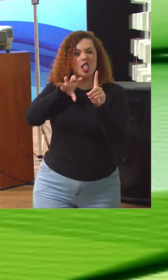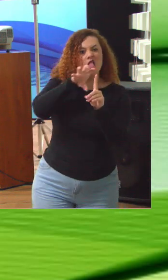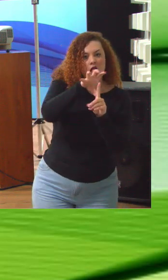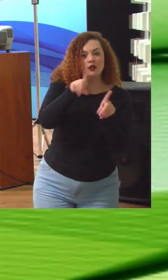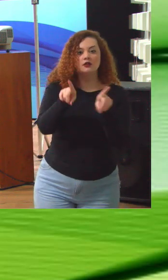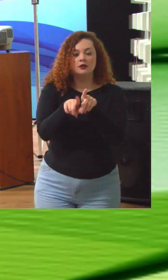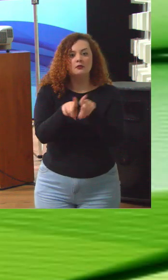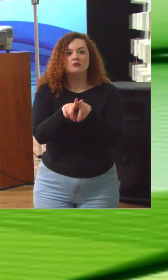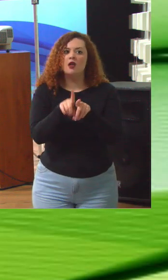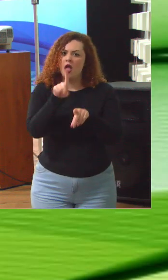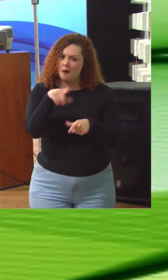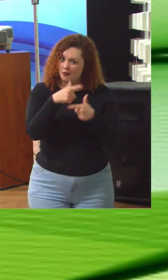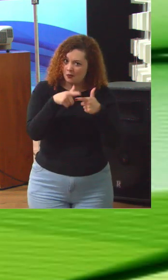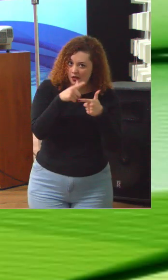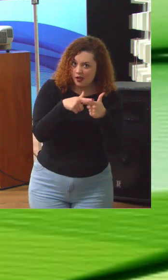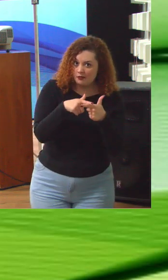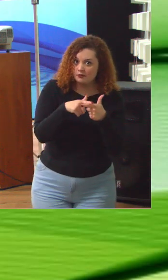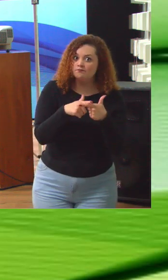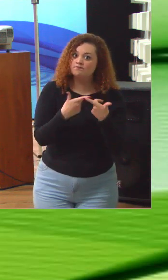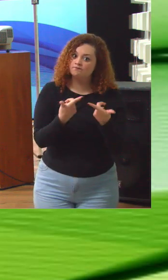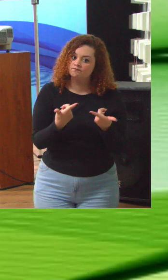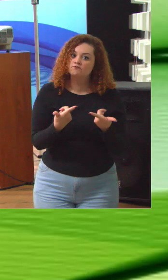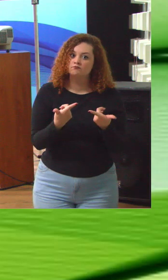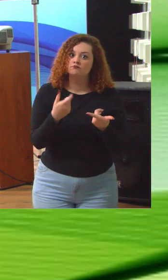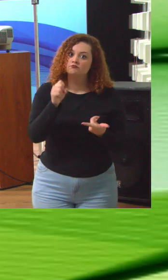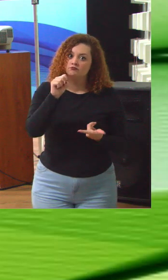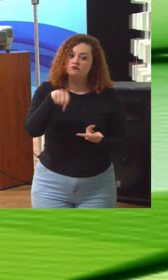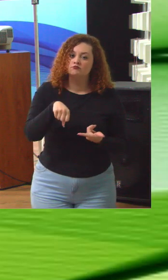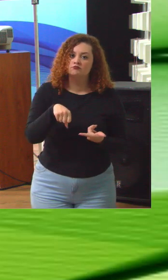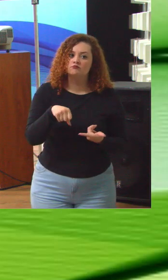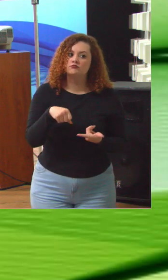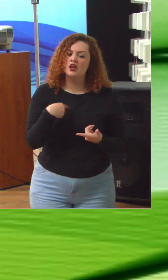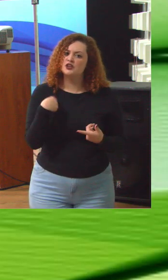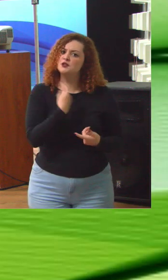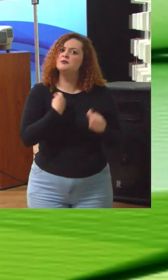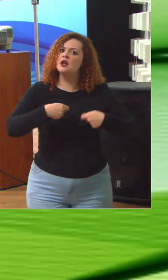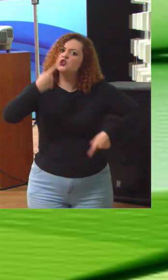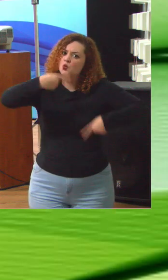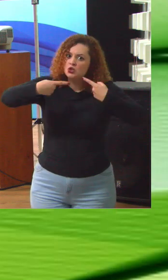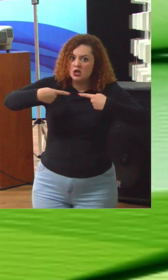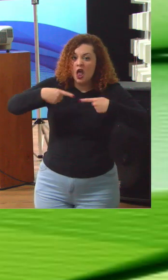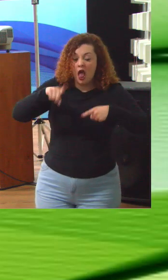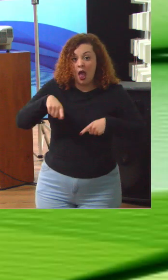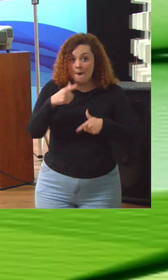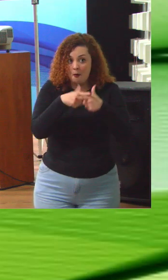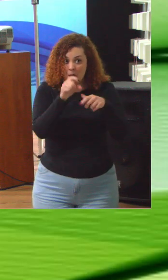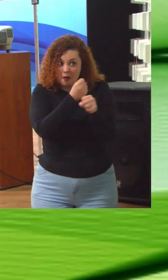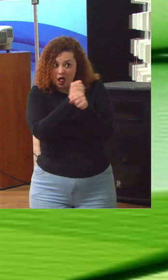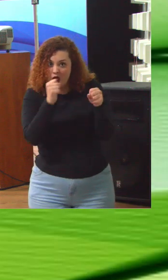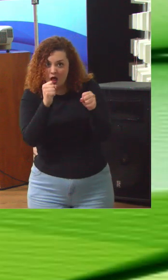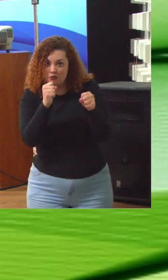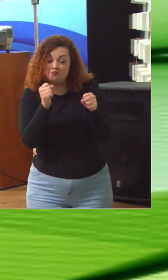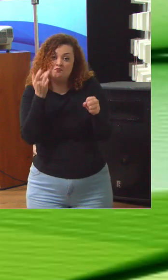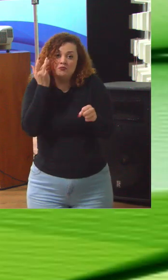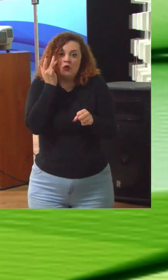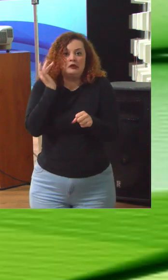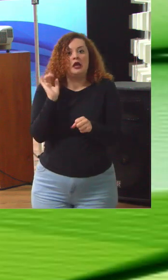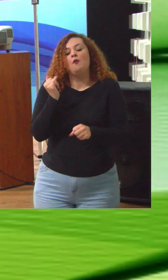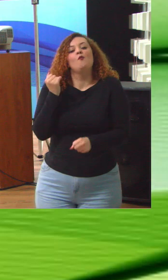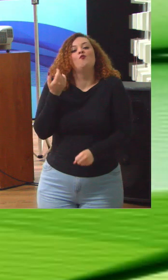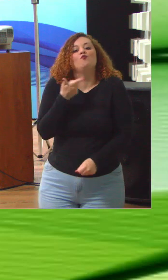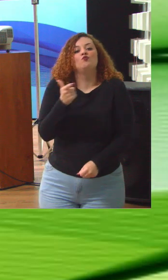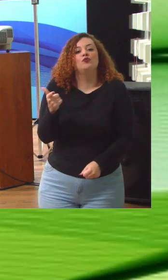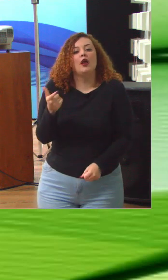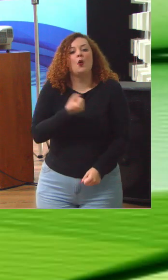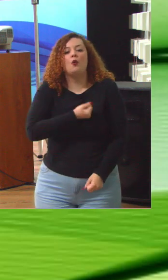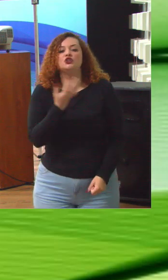Isto é um problema? Certamente é um problema que nós devemos discutir. É um problema grande? Não sei. Nós não temos números exatamente